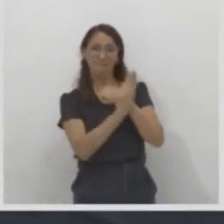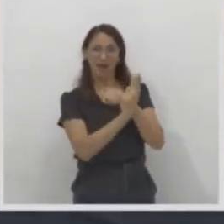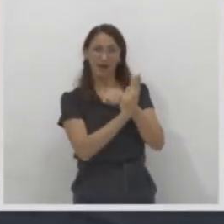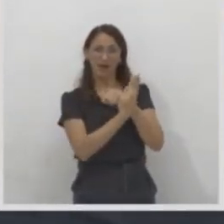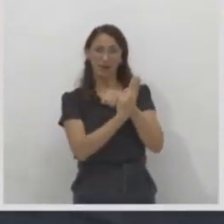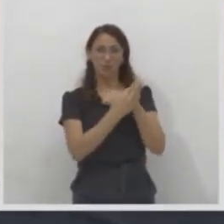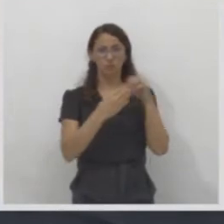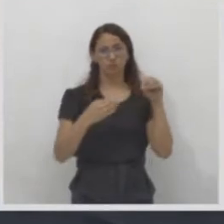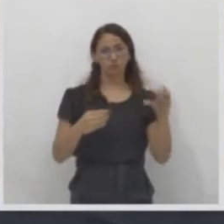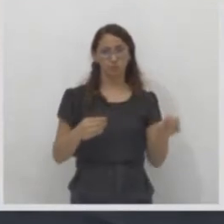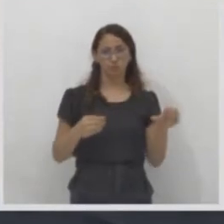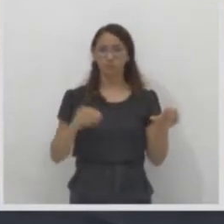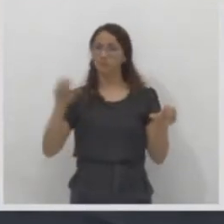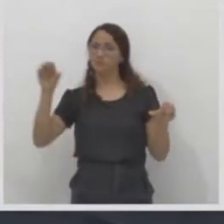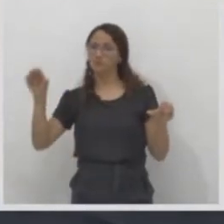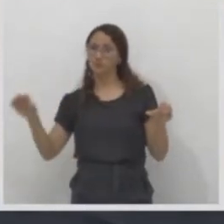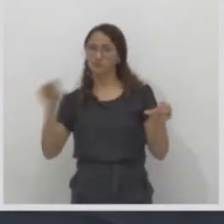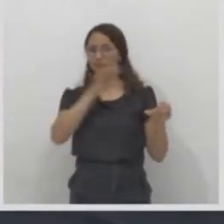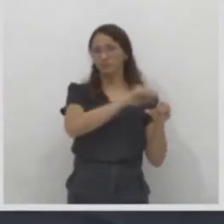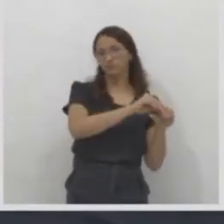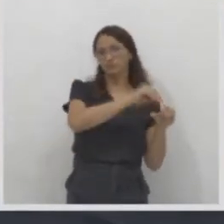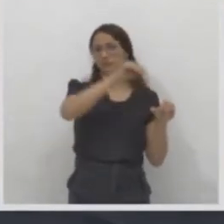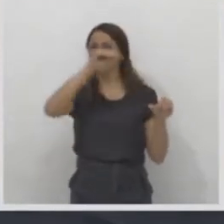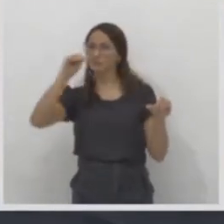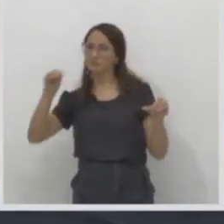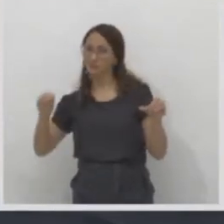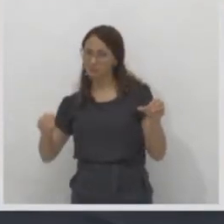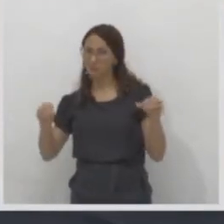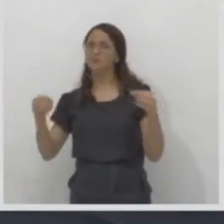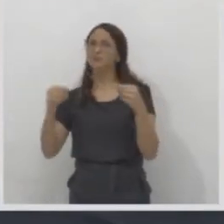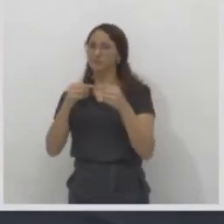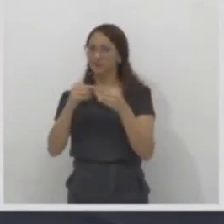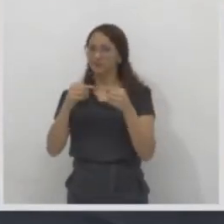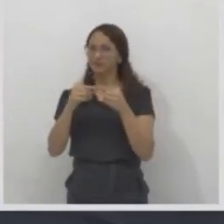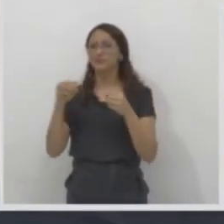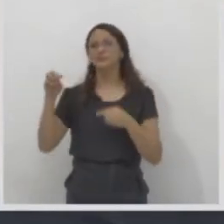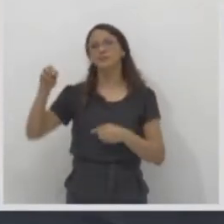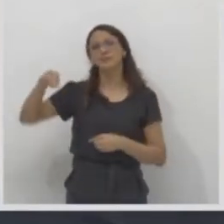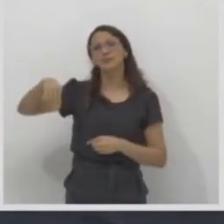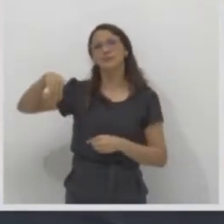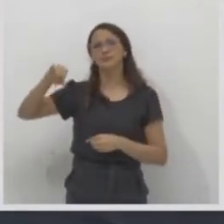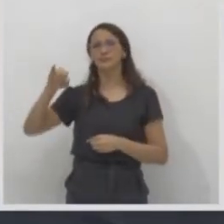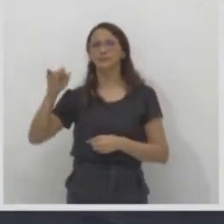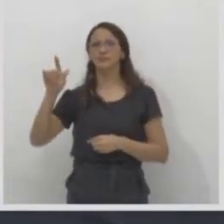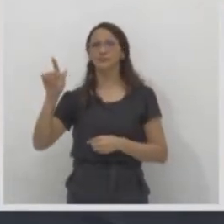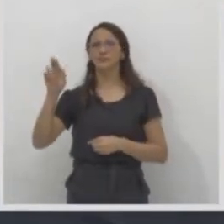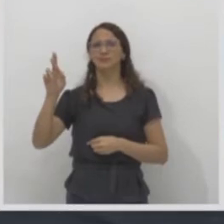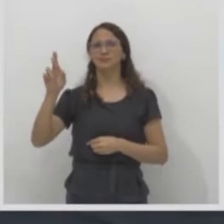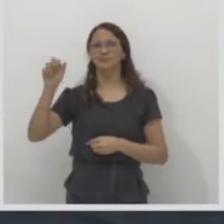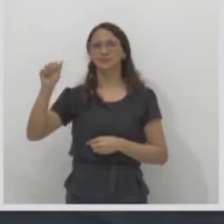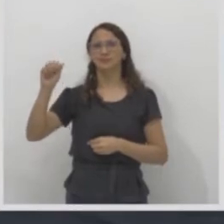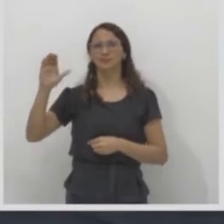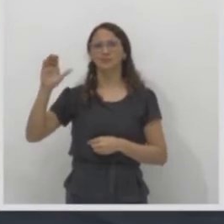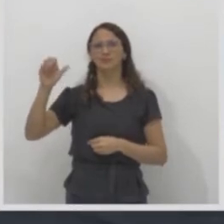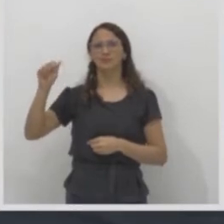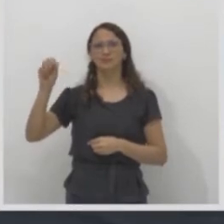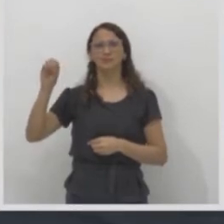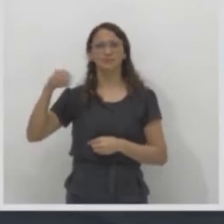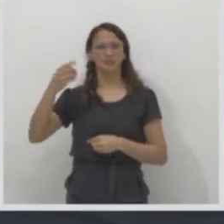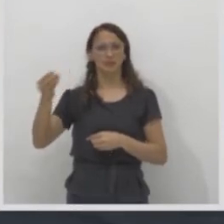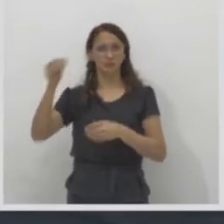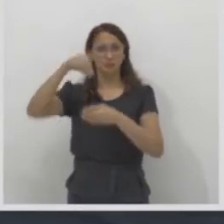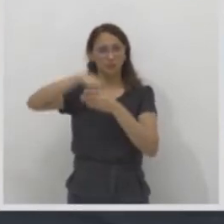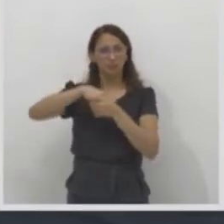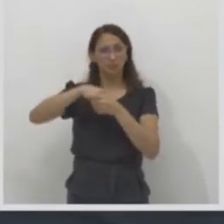bairro de Canudos, isso é migração. Mas é uma migração dentro da sua cidade, você pode ter uma migração